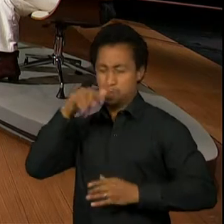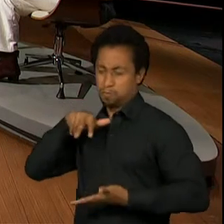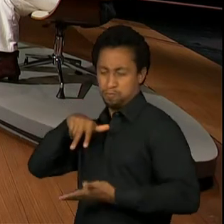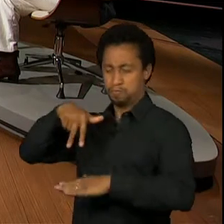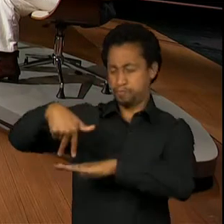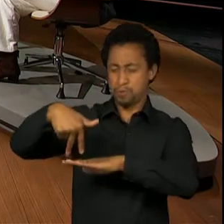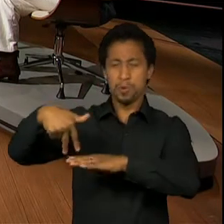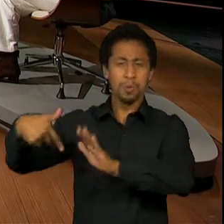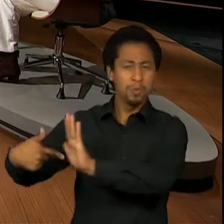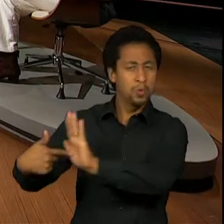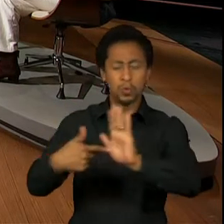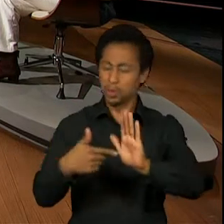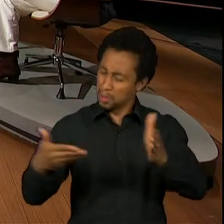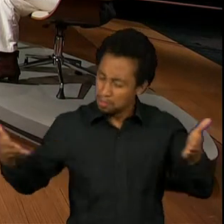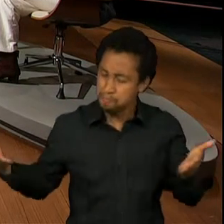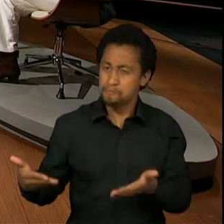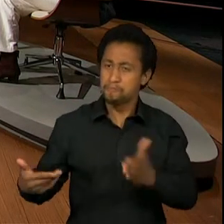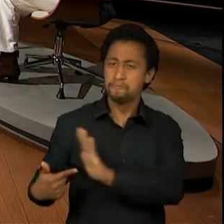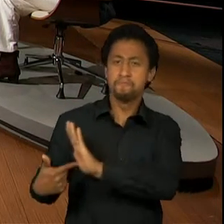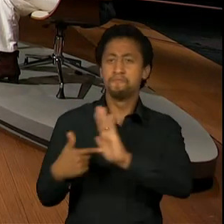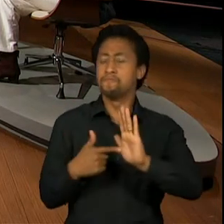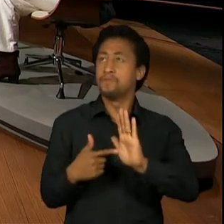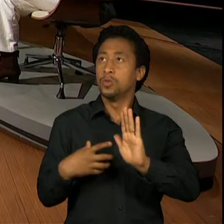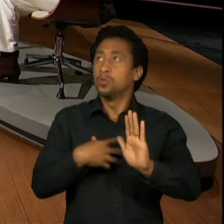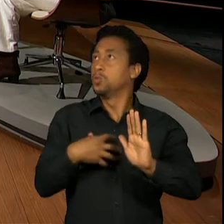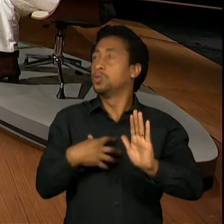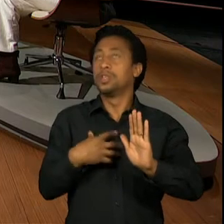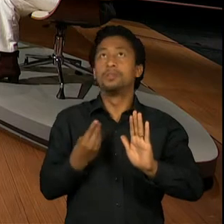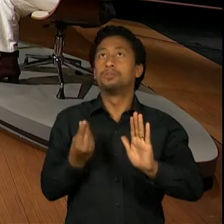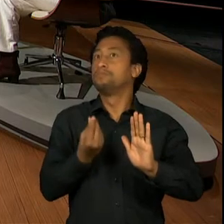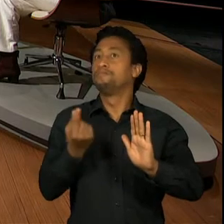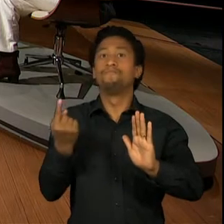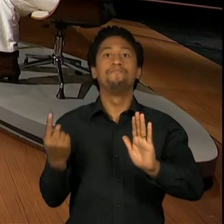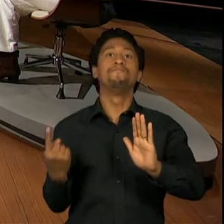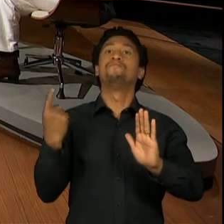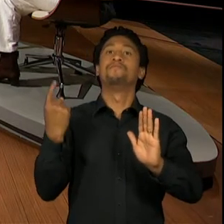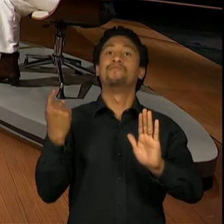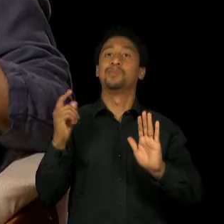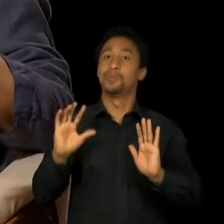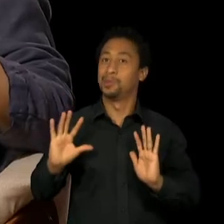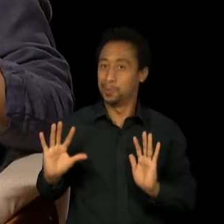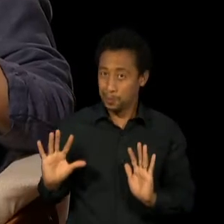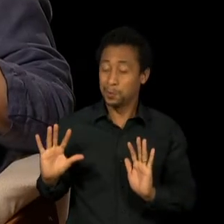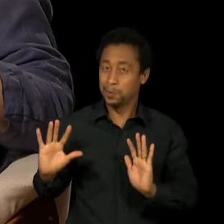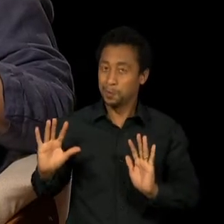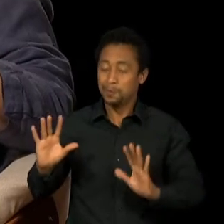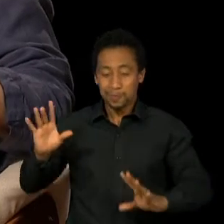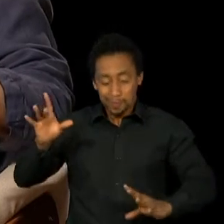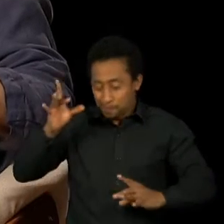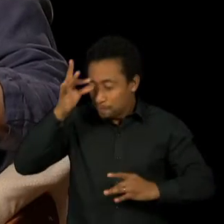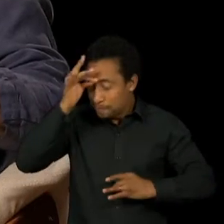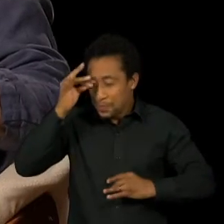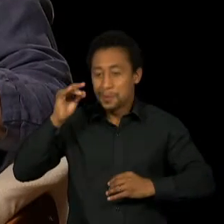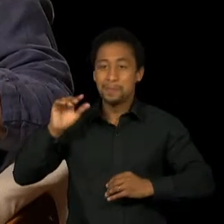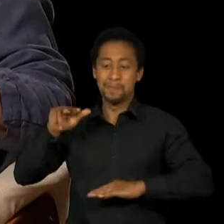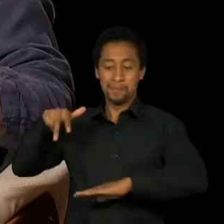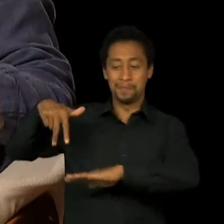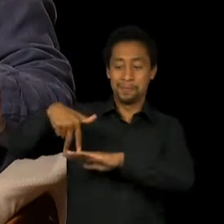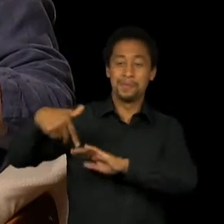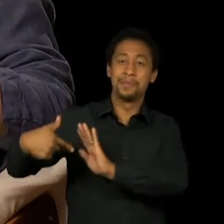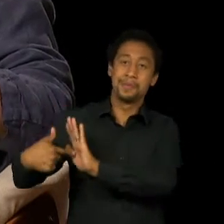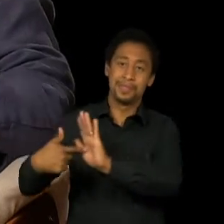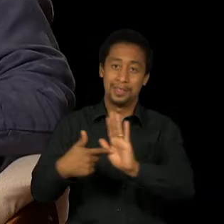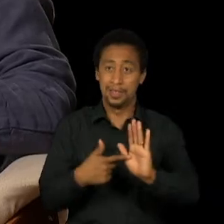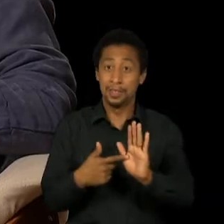presente, de uma forma única. E, vamos dizer assim, numa entrega incrível. E eu percebi que o teatro